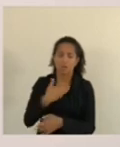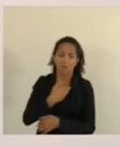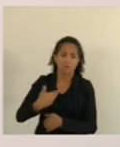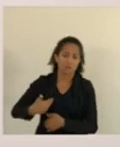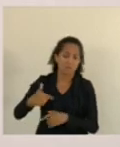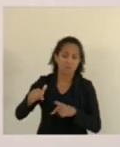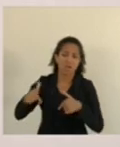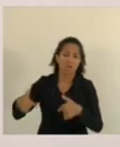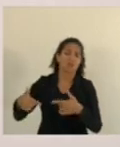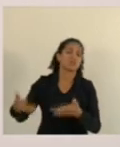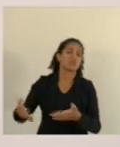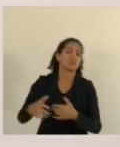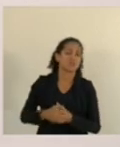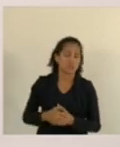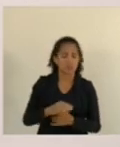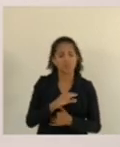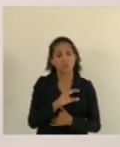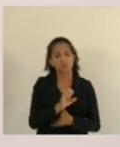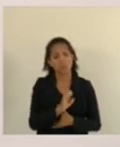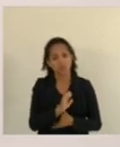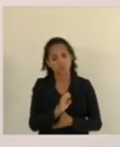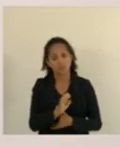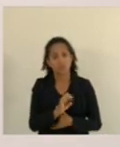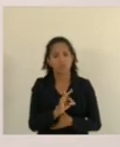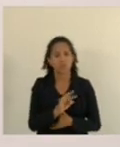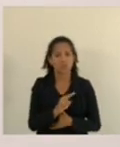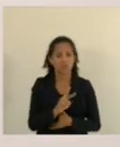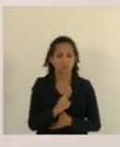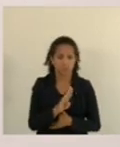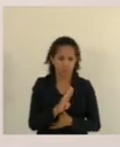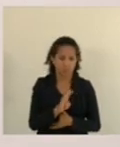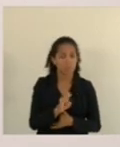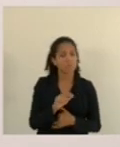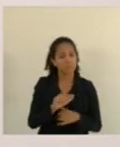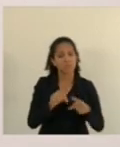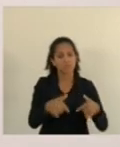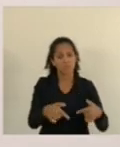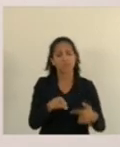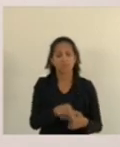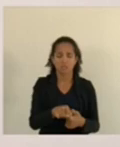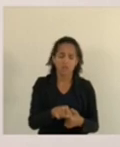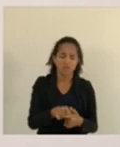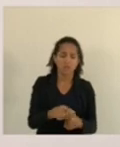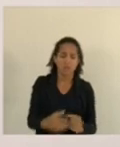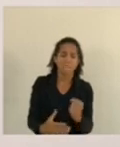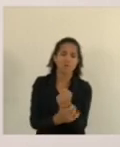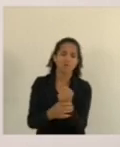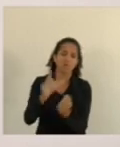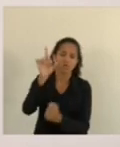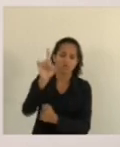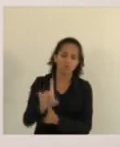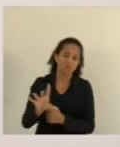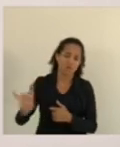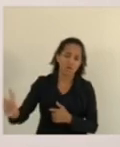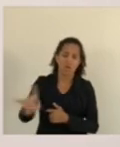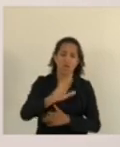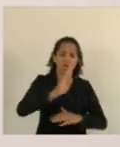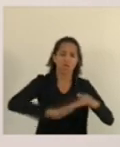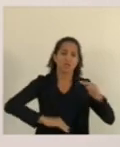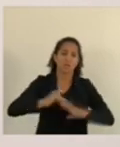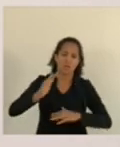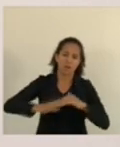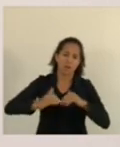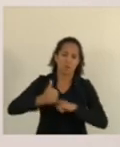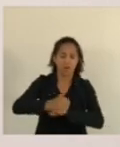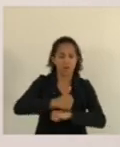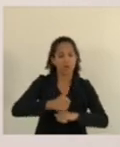nisso. A CETUB tem a obrigação de agir nisso e proteger os direitos desses trabalhadores. A outra